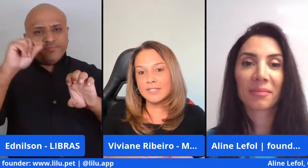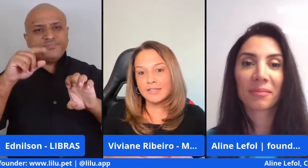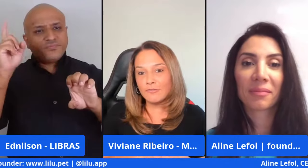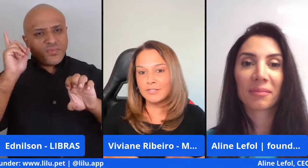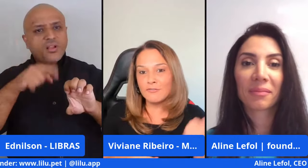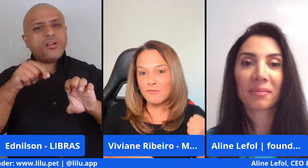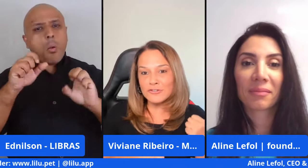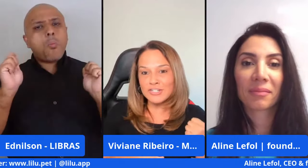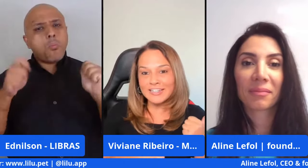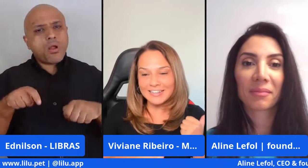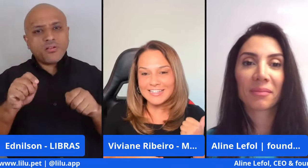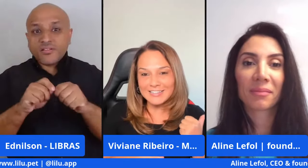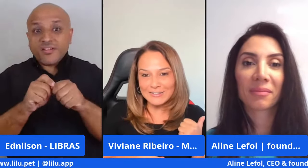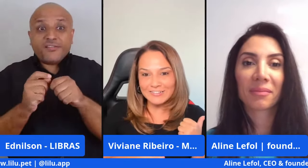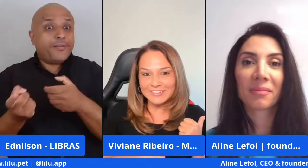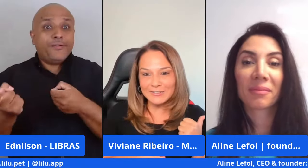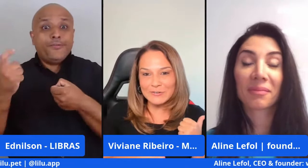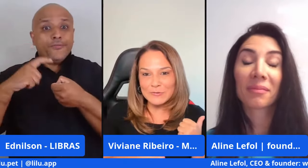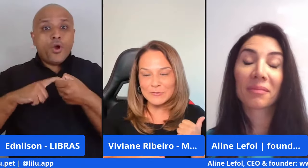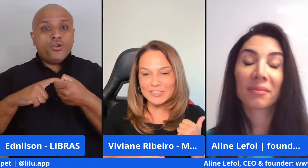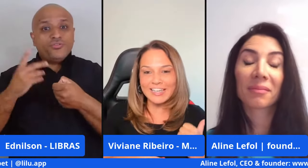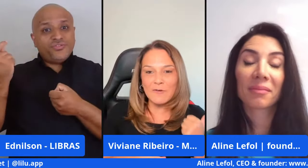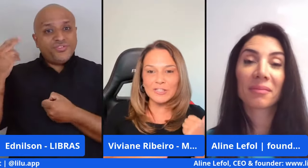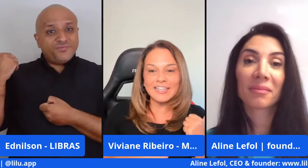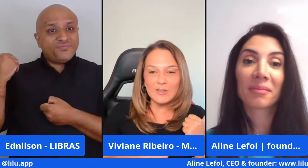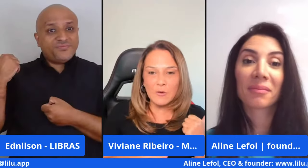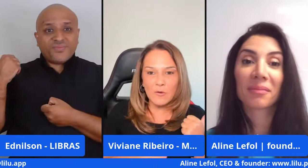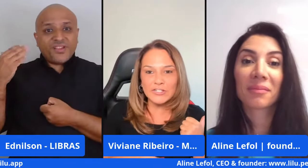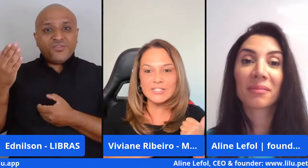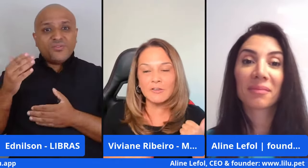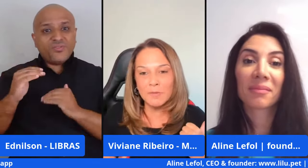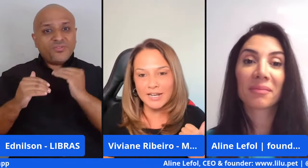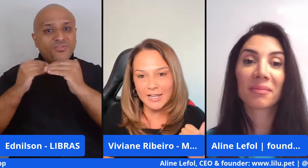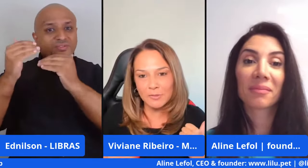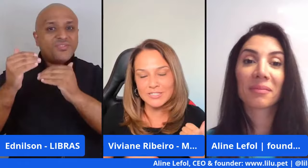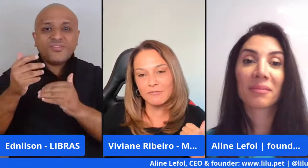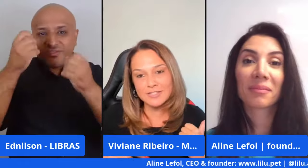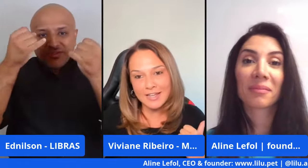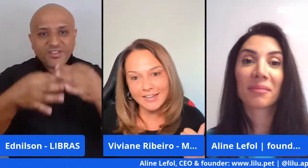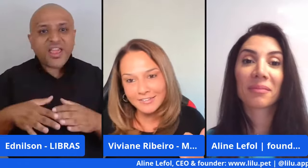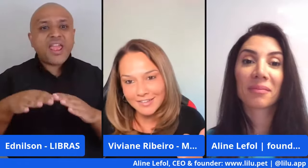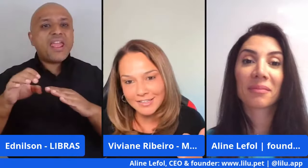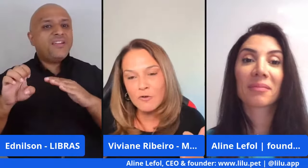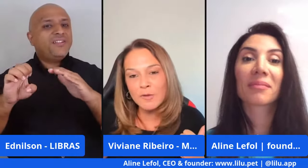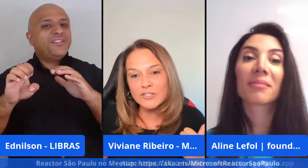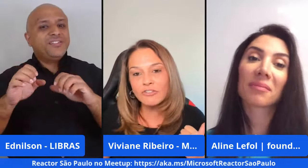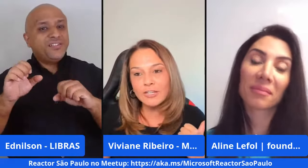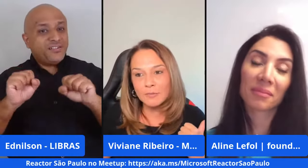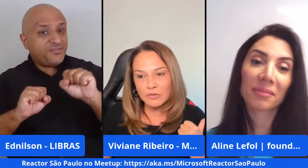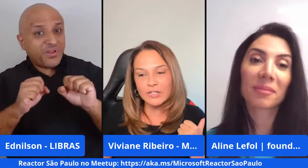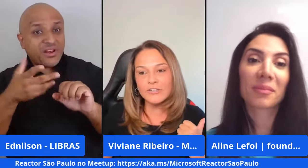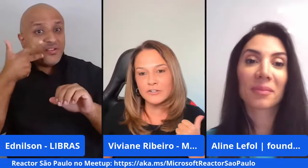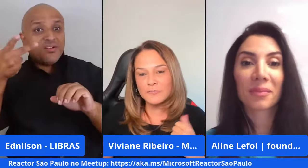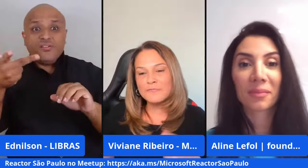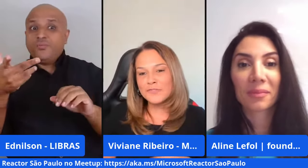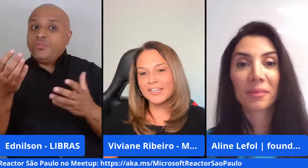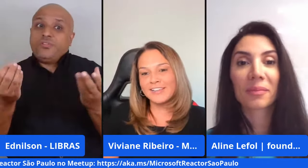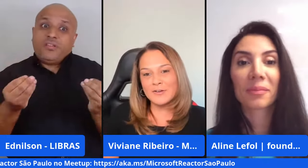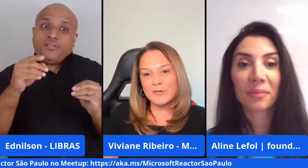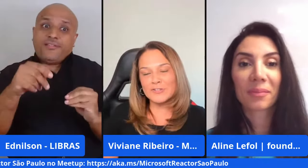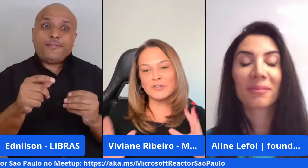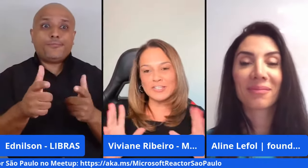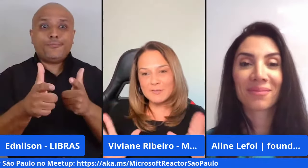pode ser que você não volte no degrau anterior de ser empregado, pode ser que você saia daqui com uma dívida muito grande.